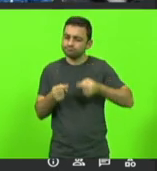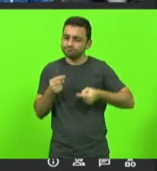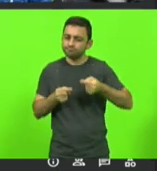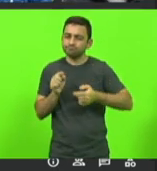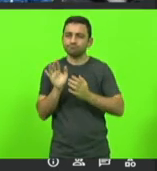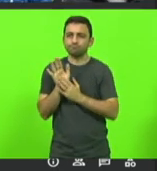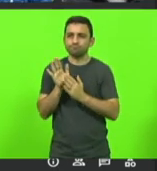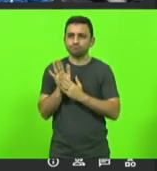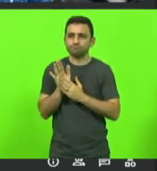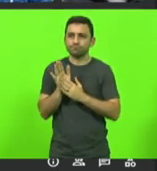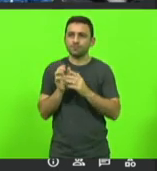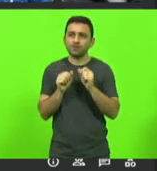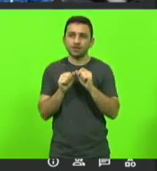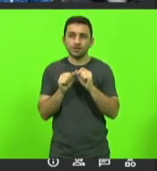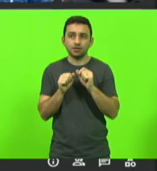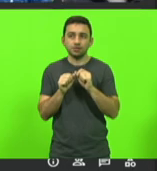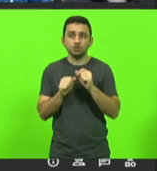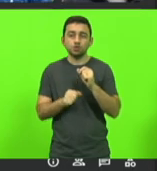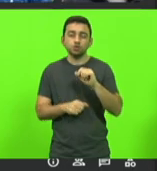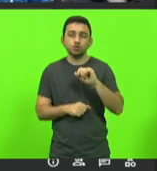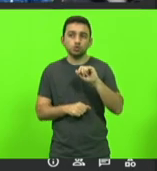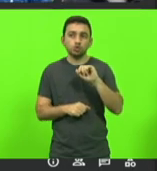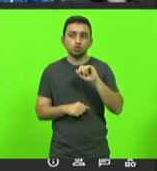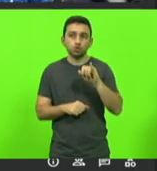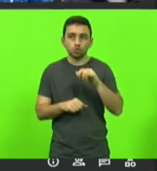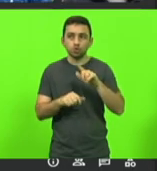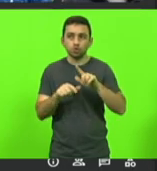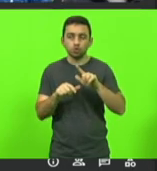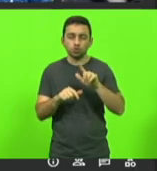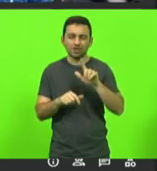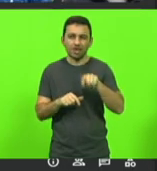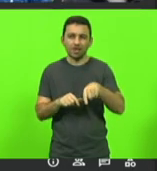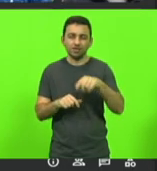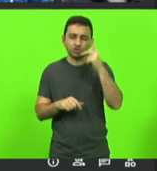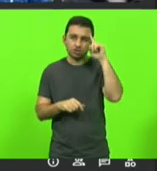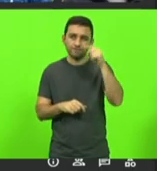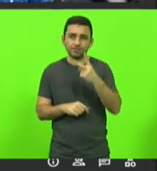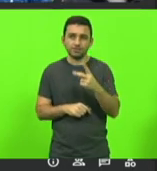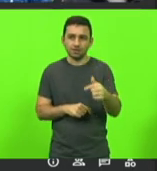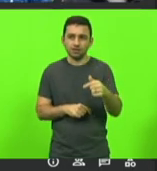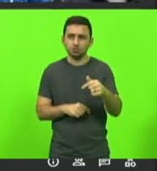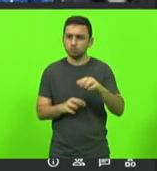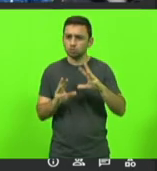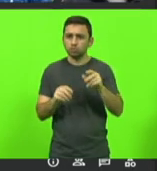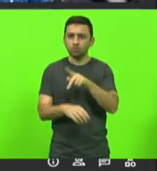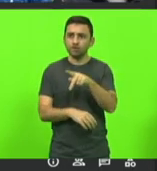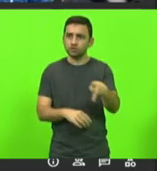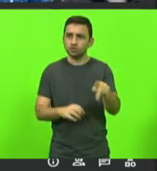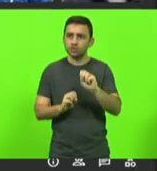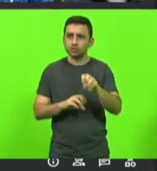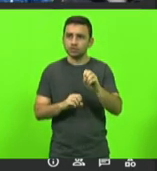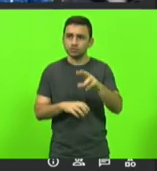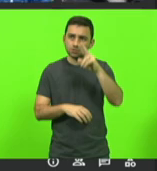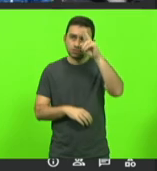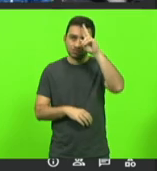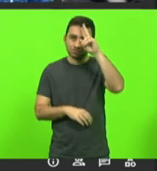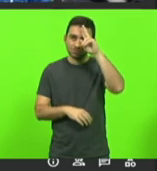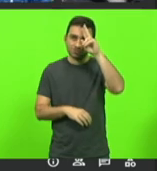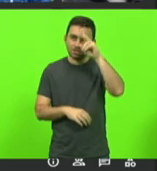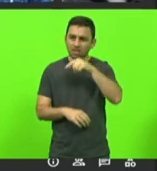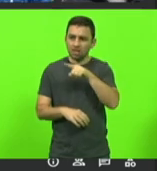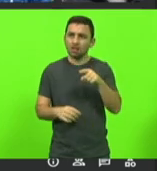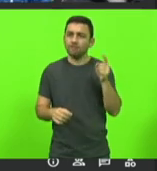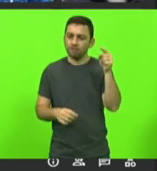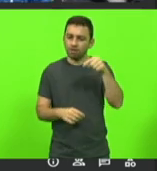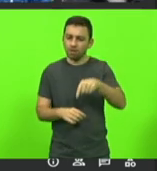Nós fizemos no dia 27 de julho e os educadores do ensino médio é que trouxeram grande parte do